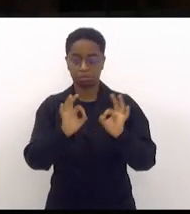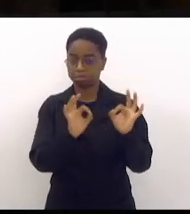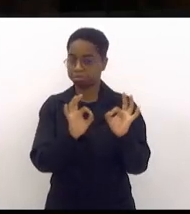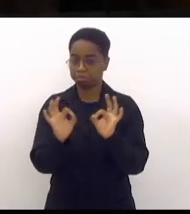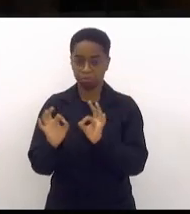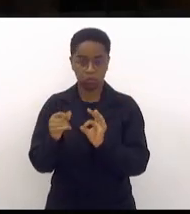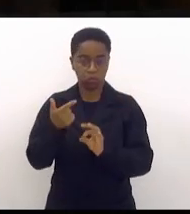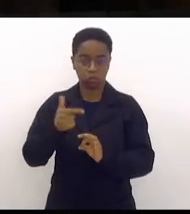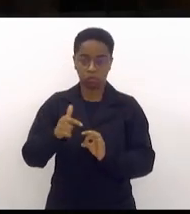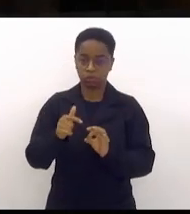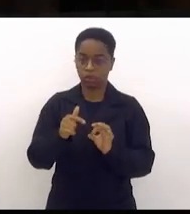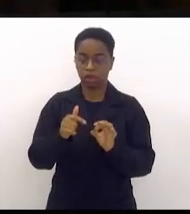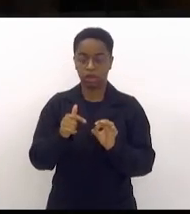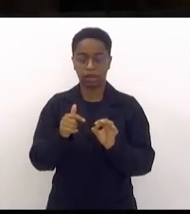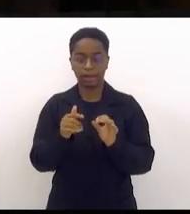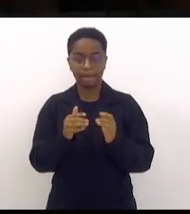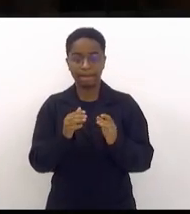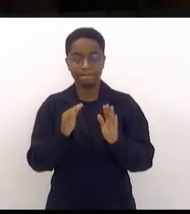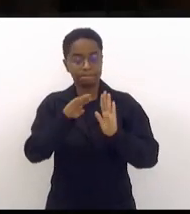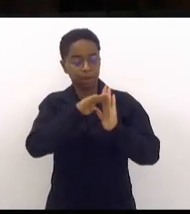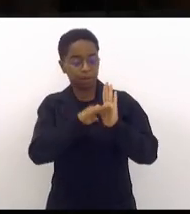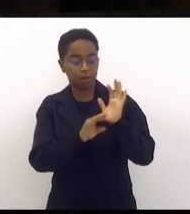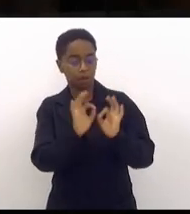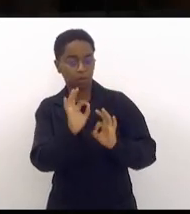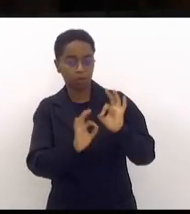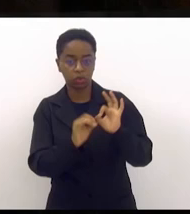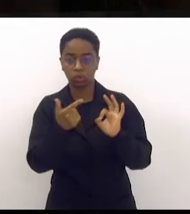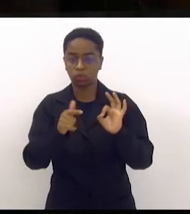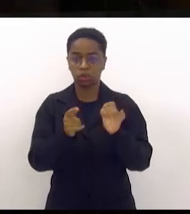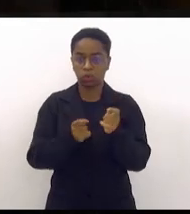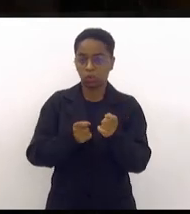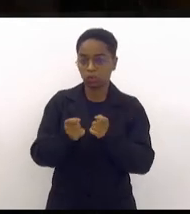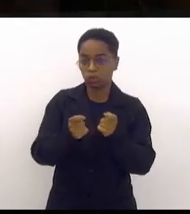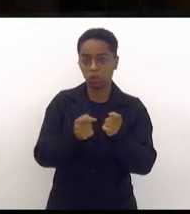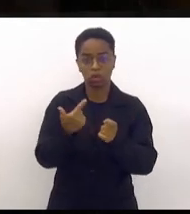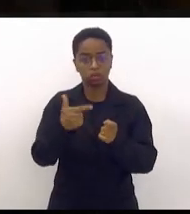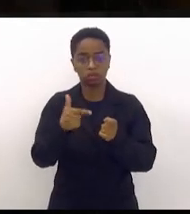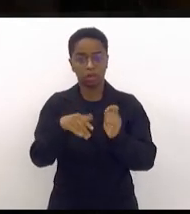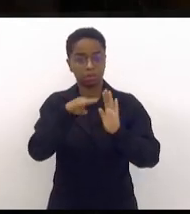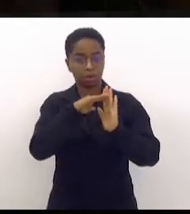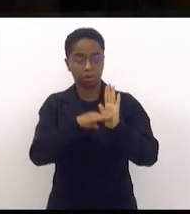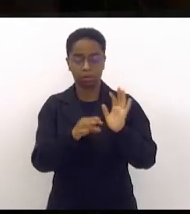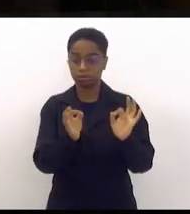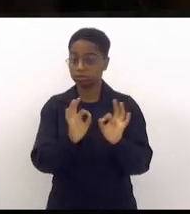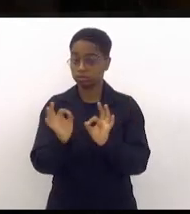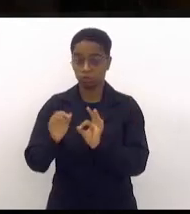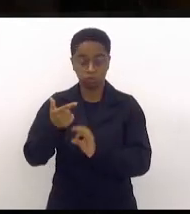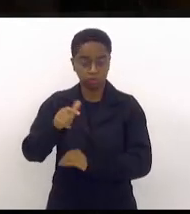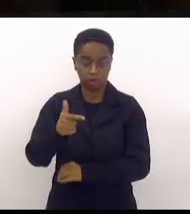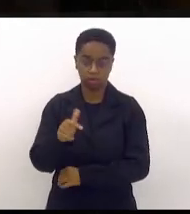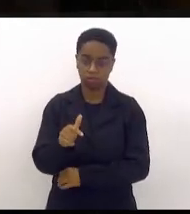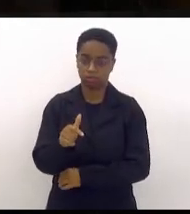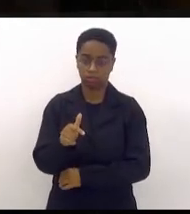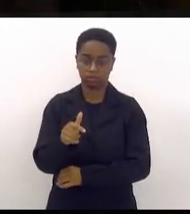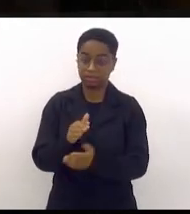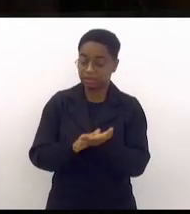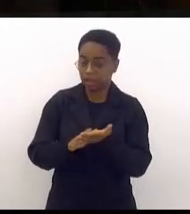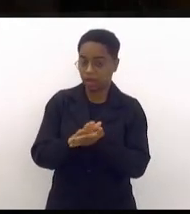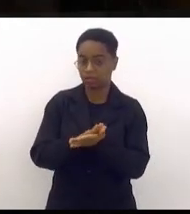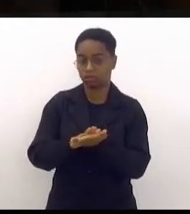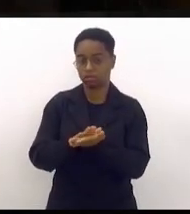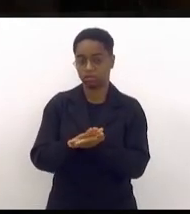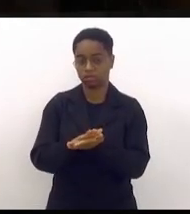organização, não tem comando e não tem controle. Não tem absolutamente nada.